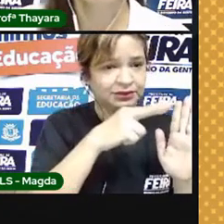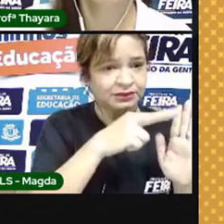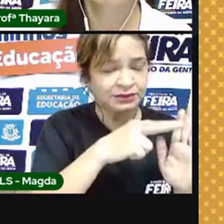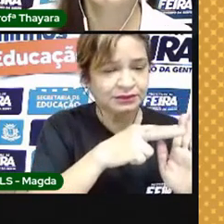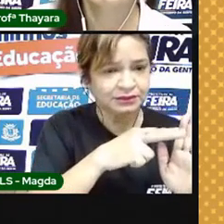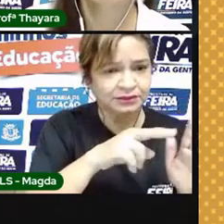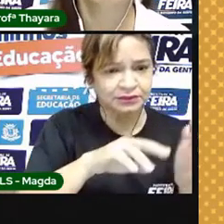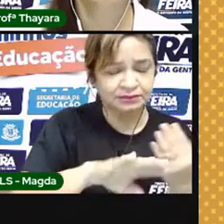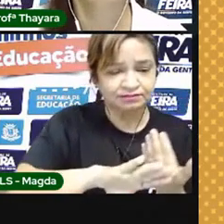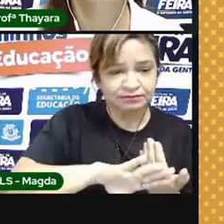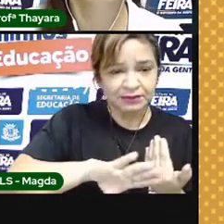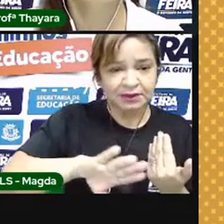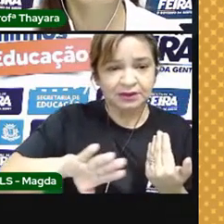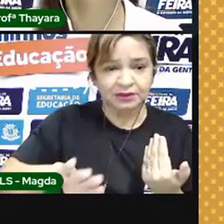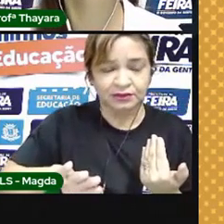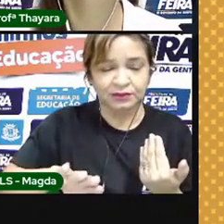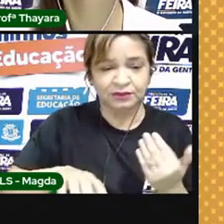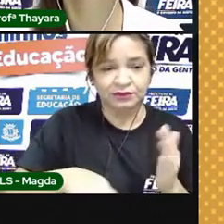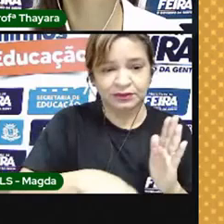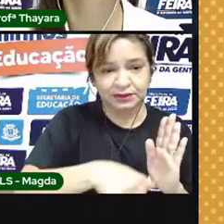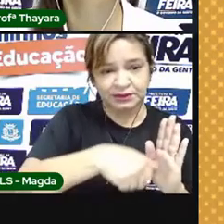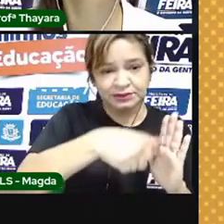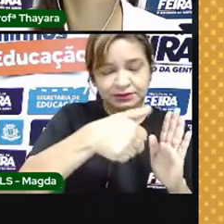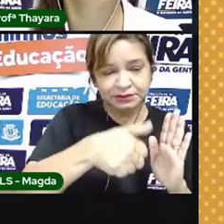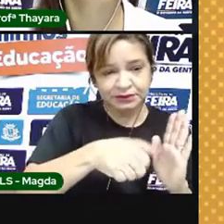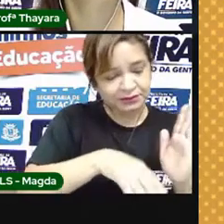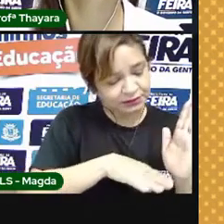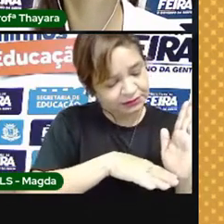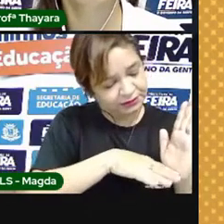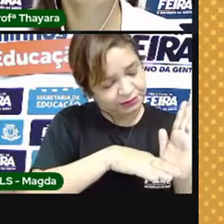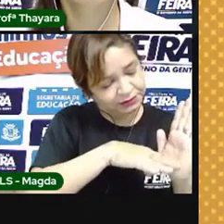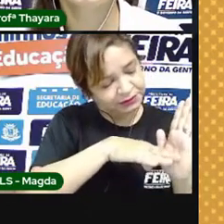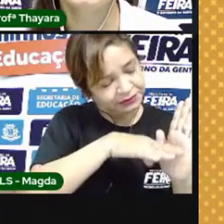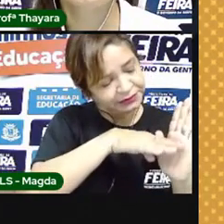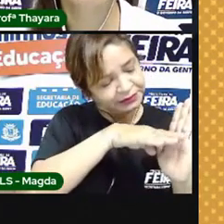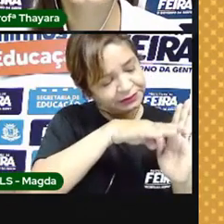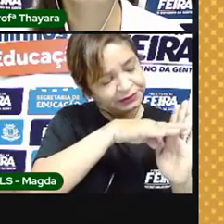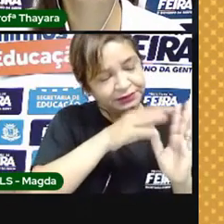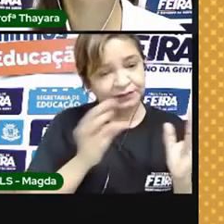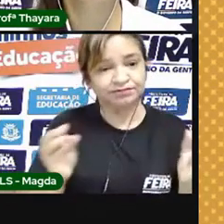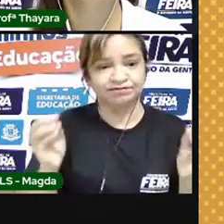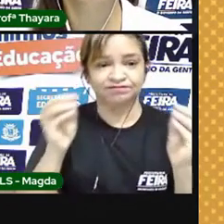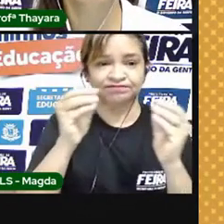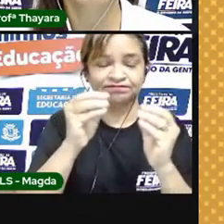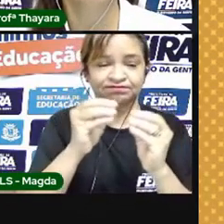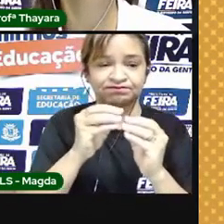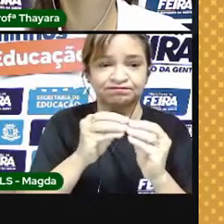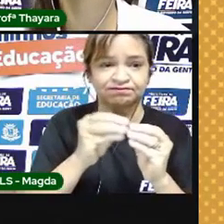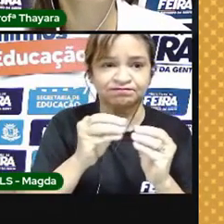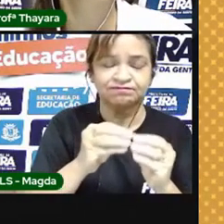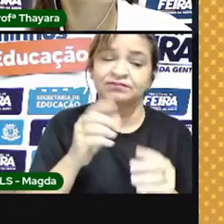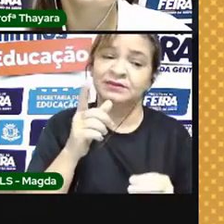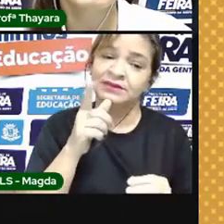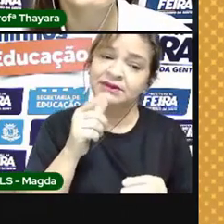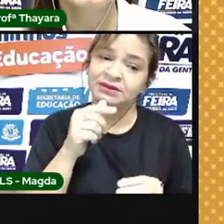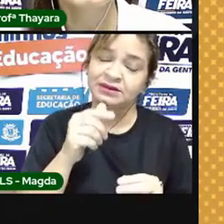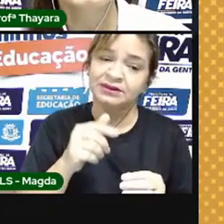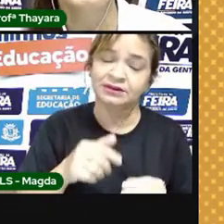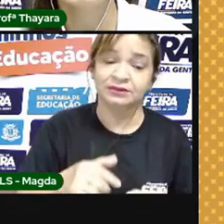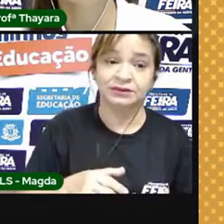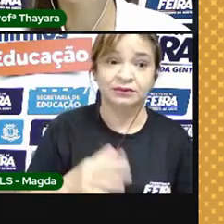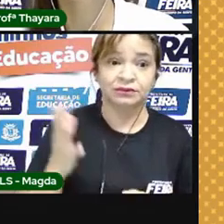afastada, né? Das primeiras camadas, tem poucas moléculas de ar lá. E ela acaba atingindo altas